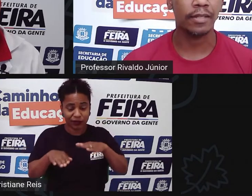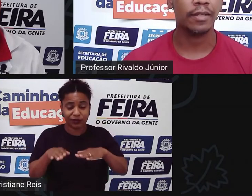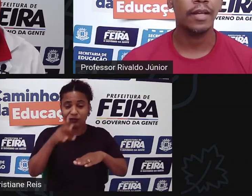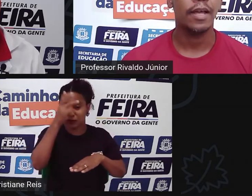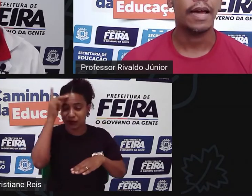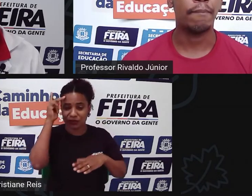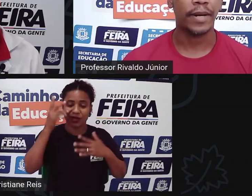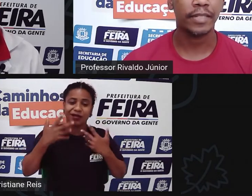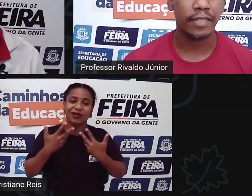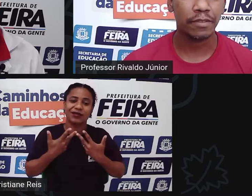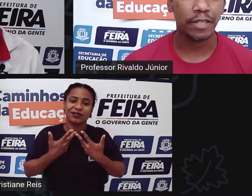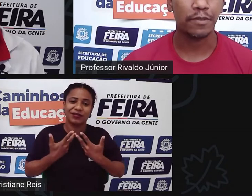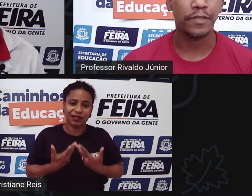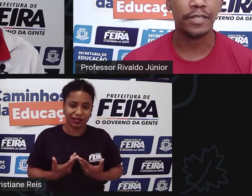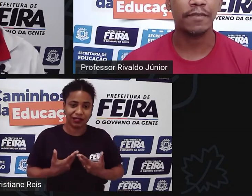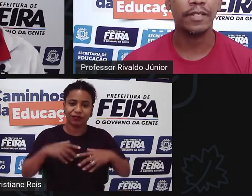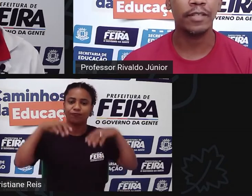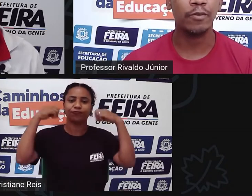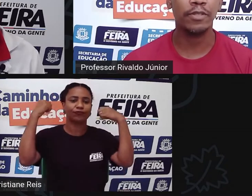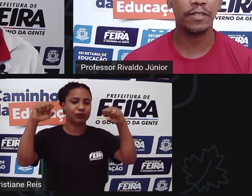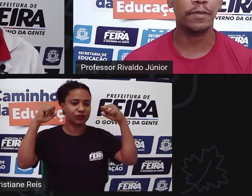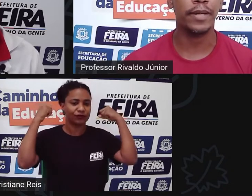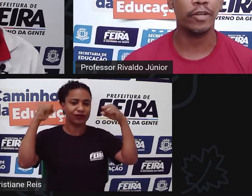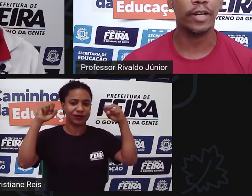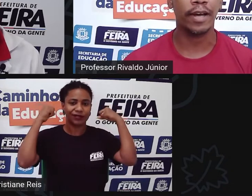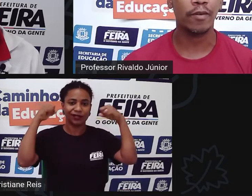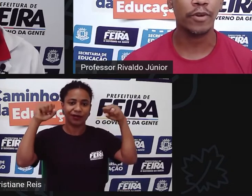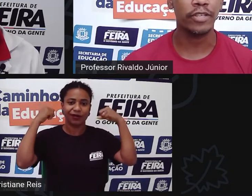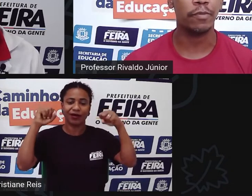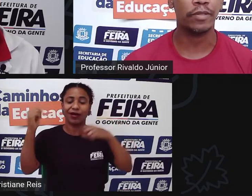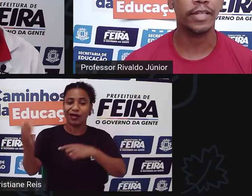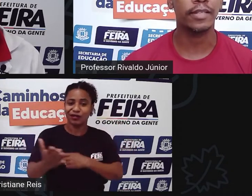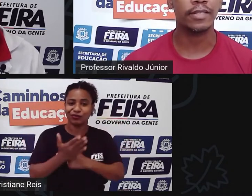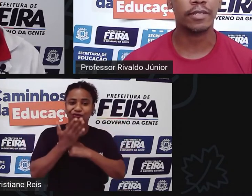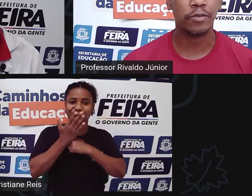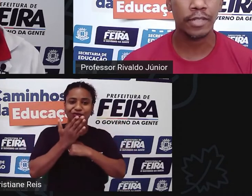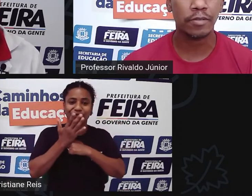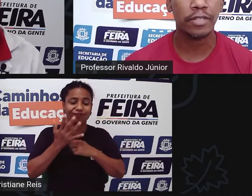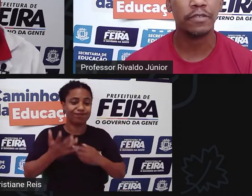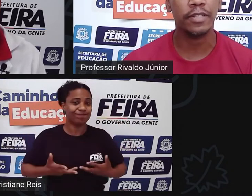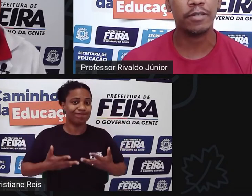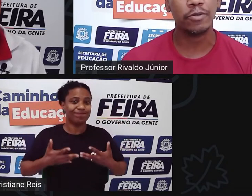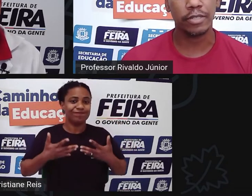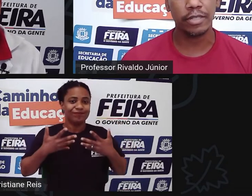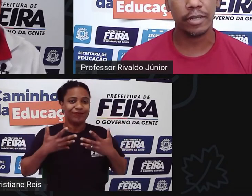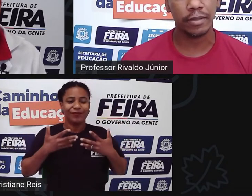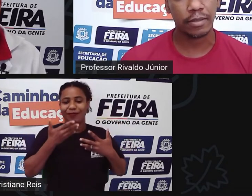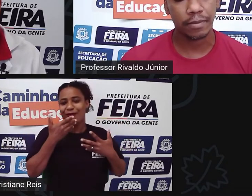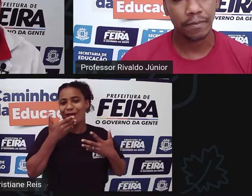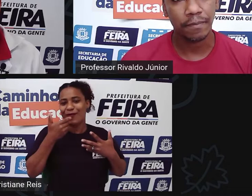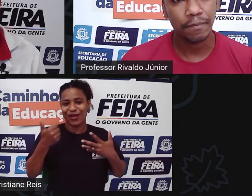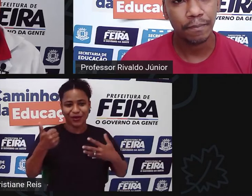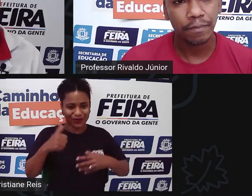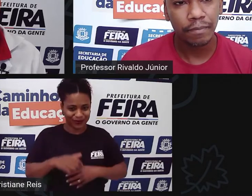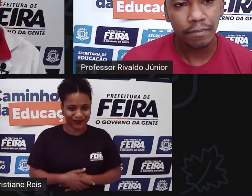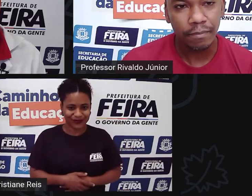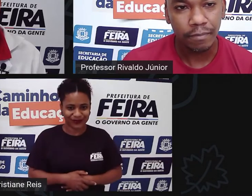cansada, a prática da atividade física vai inclusive melhorar o rendimento dela nas suas atividades cotidianas.